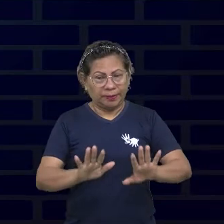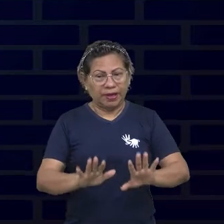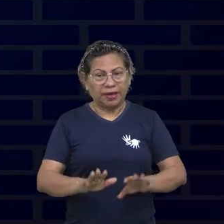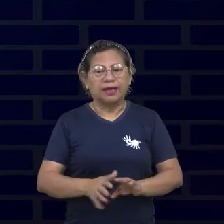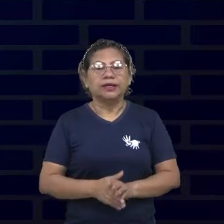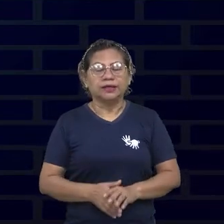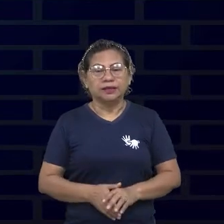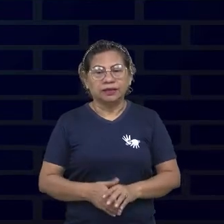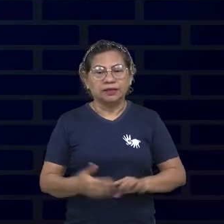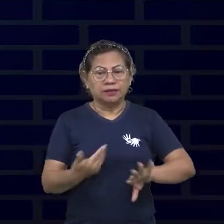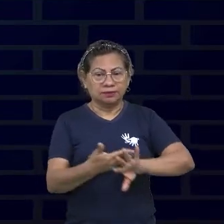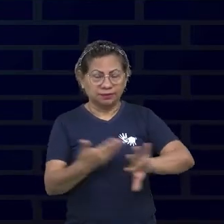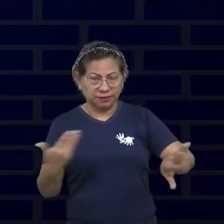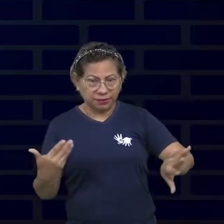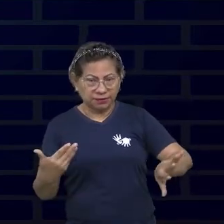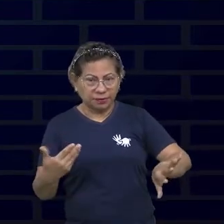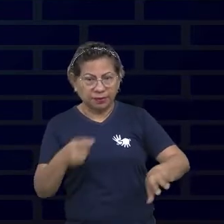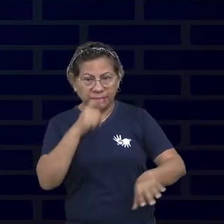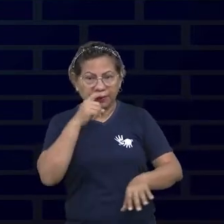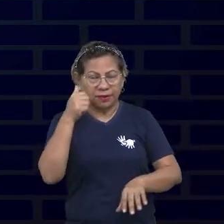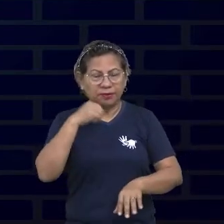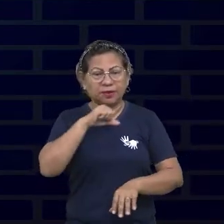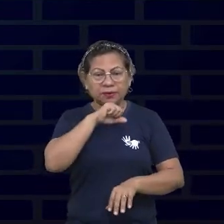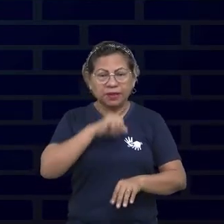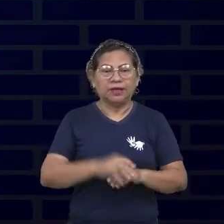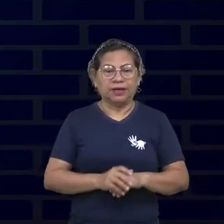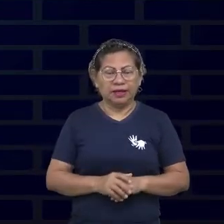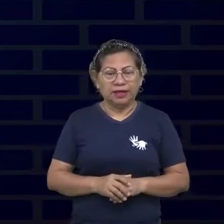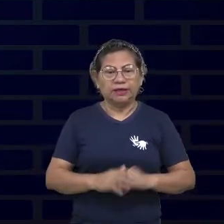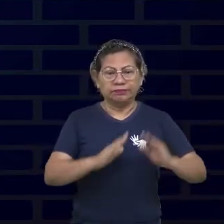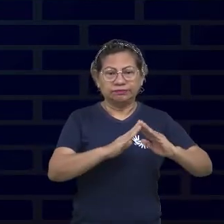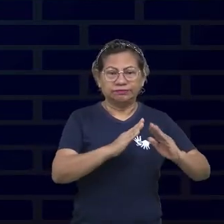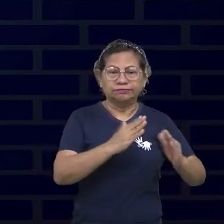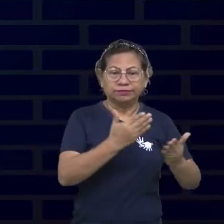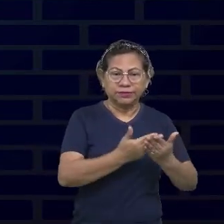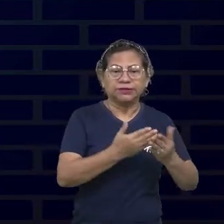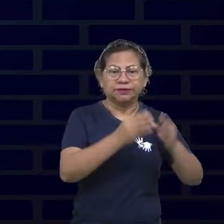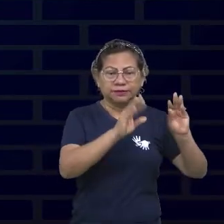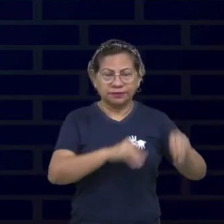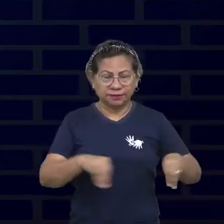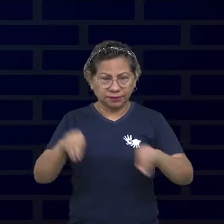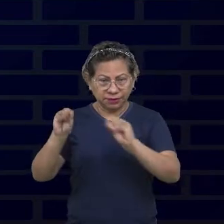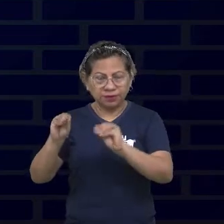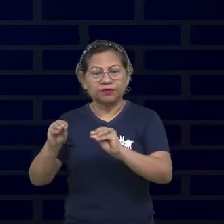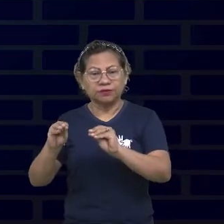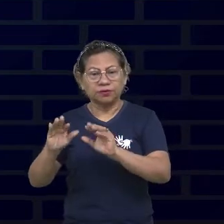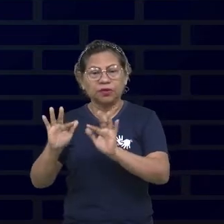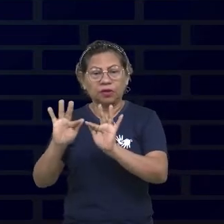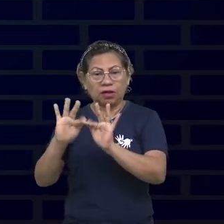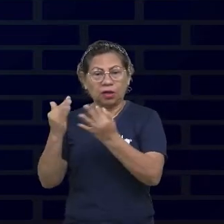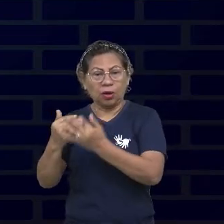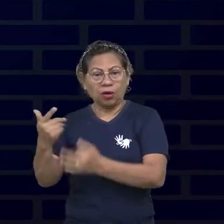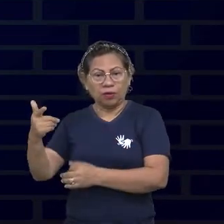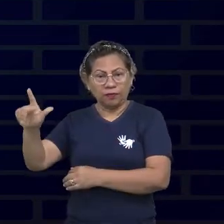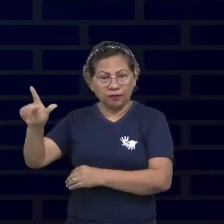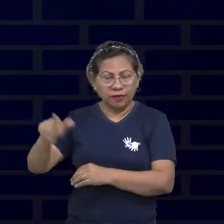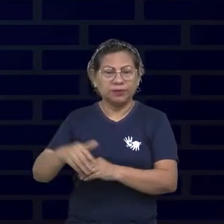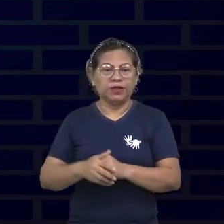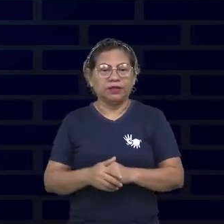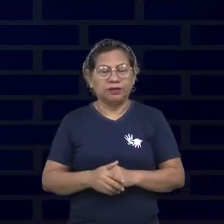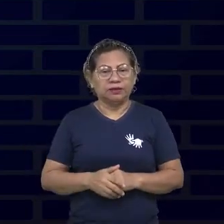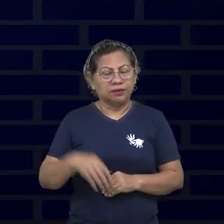e ter que mudar de casa. E ter que morar, inclusive, com parentes. Toda a minha trajetória